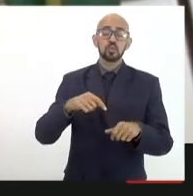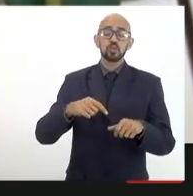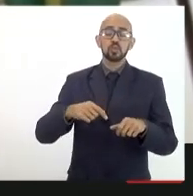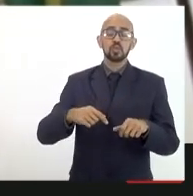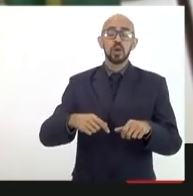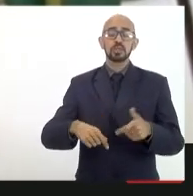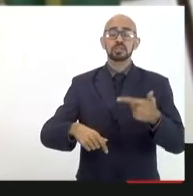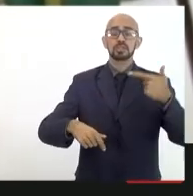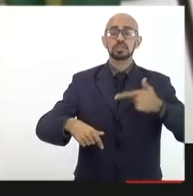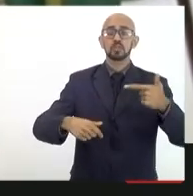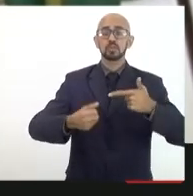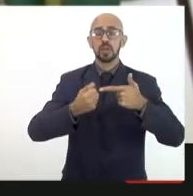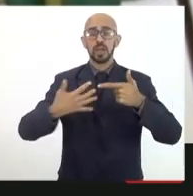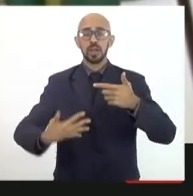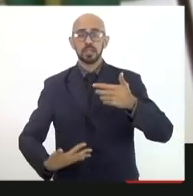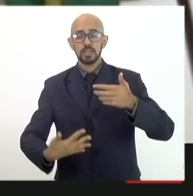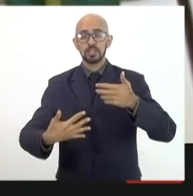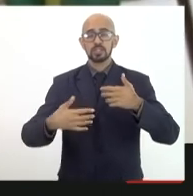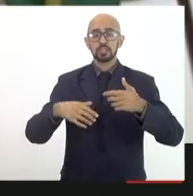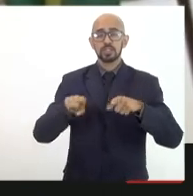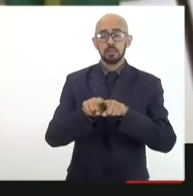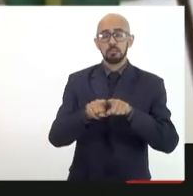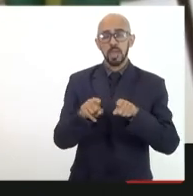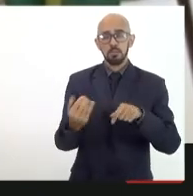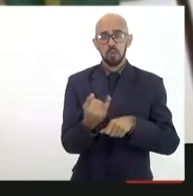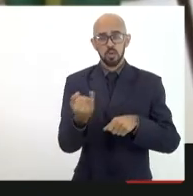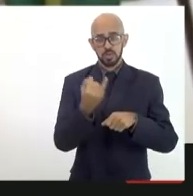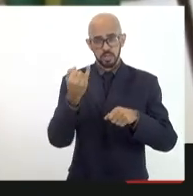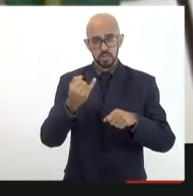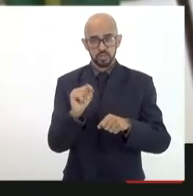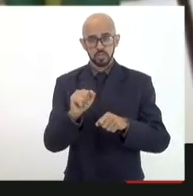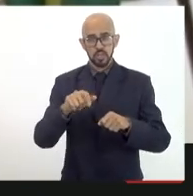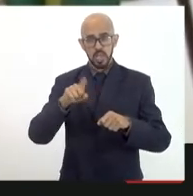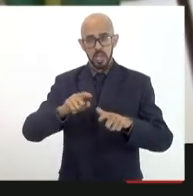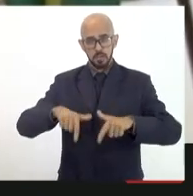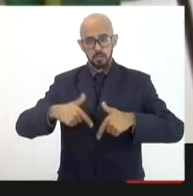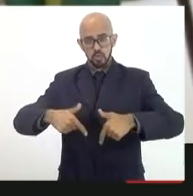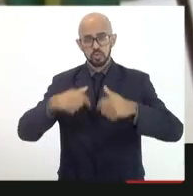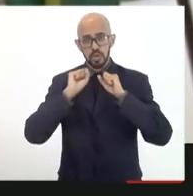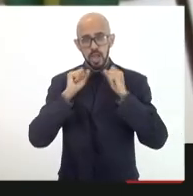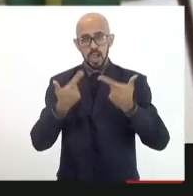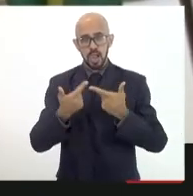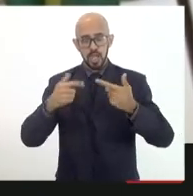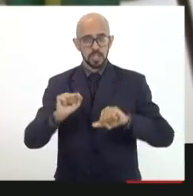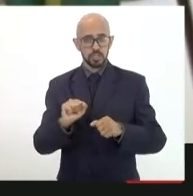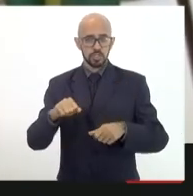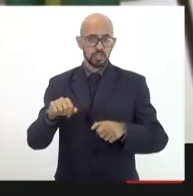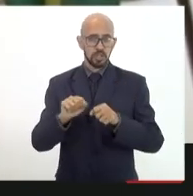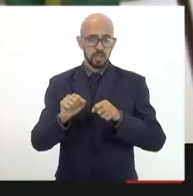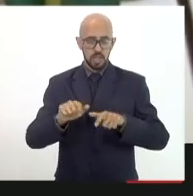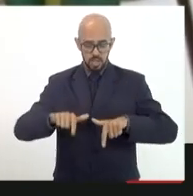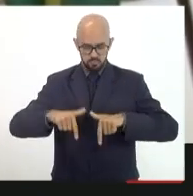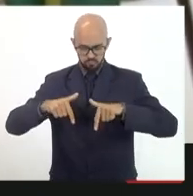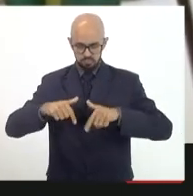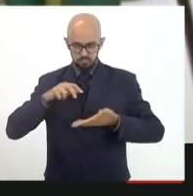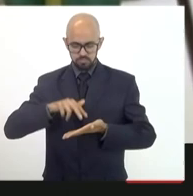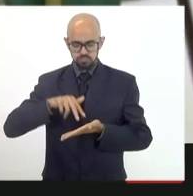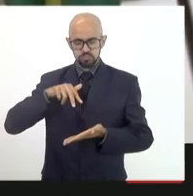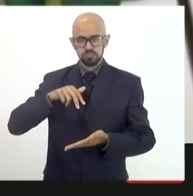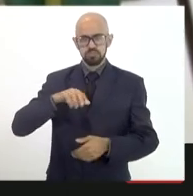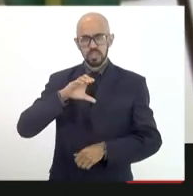falando da arrecadação a arrecadação cresce a postura que a LERJ tem adotado no sentido da própria CPI da participação